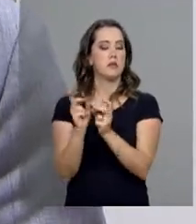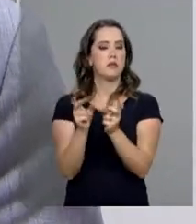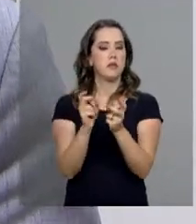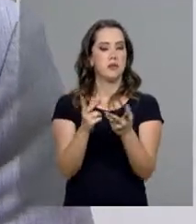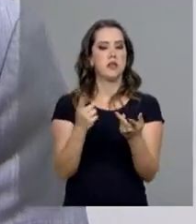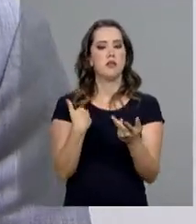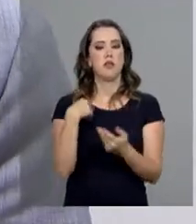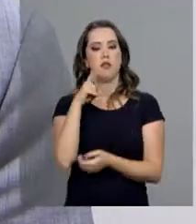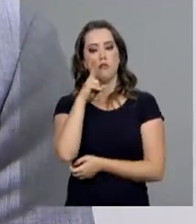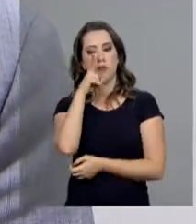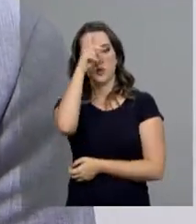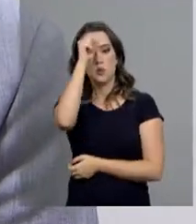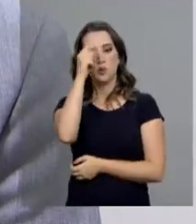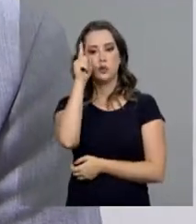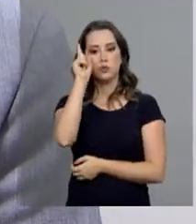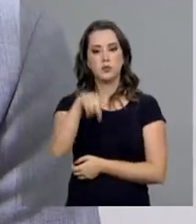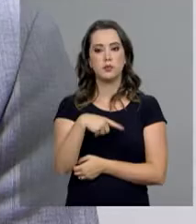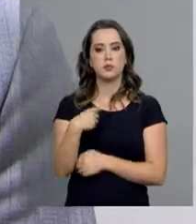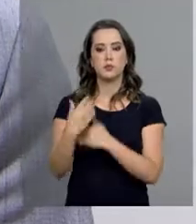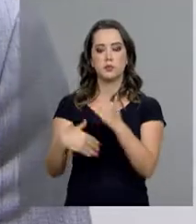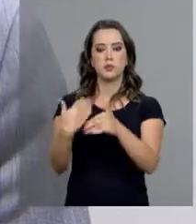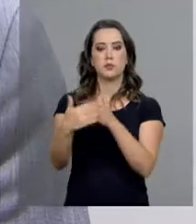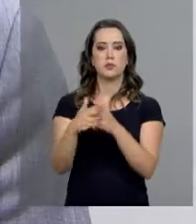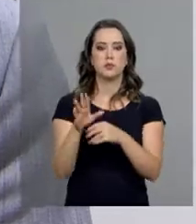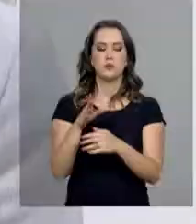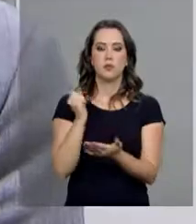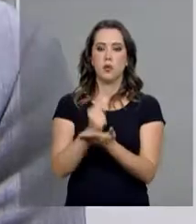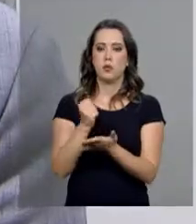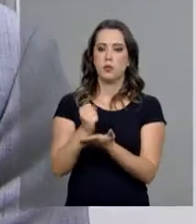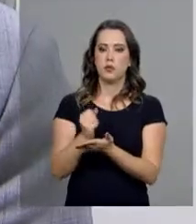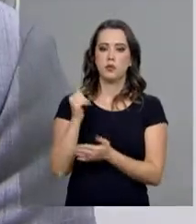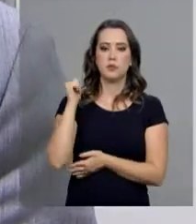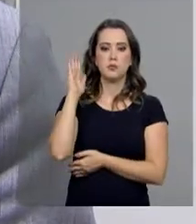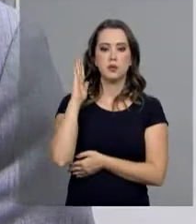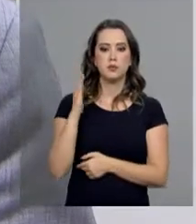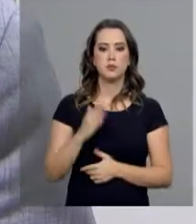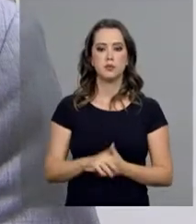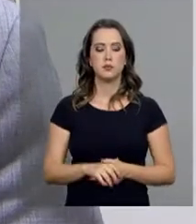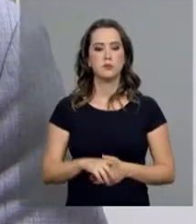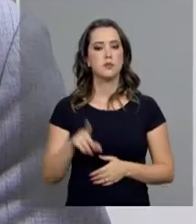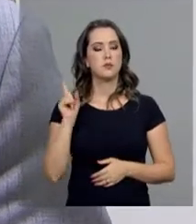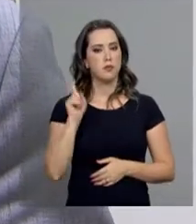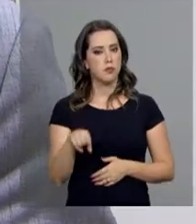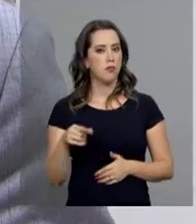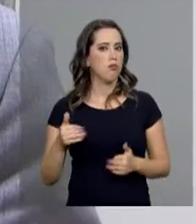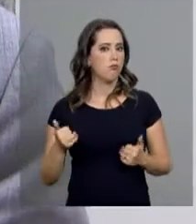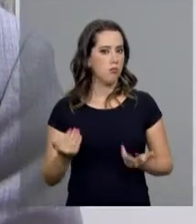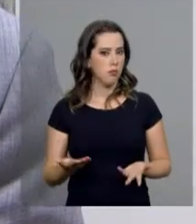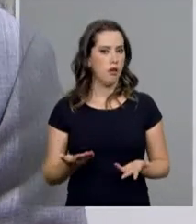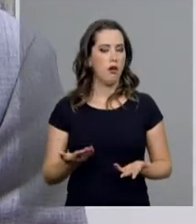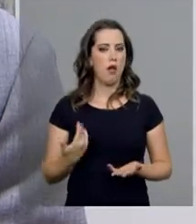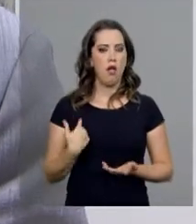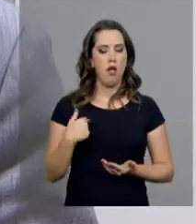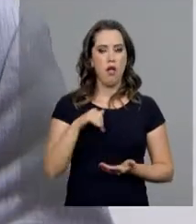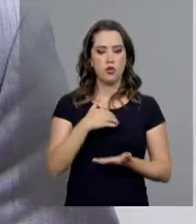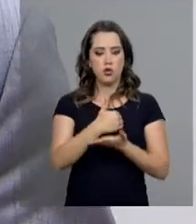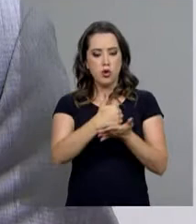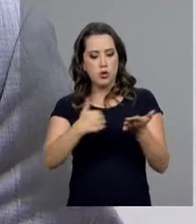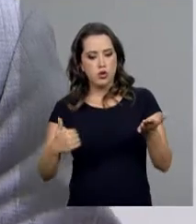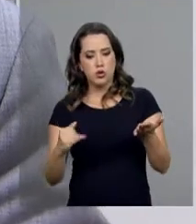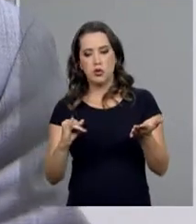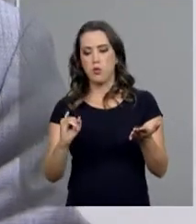empresas mais fortes, que vão contratar mais. Então, é uma renúncia fiscal